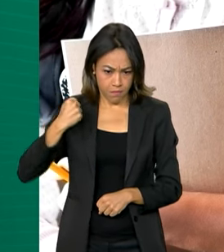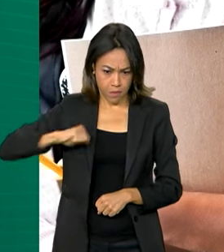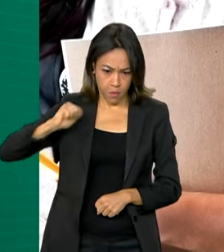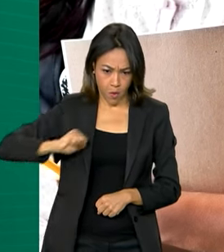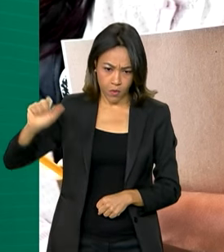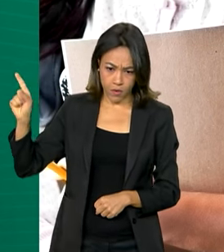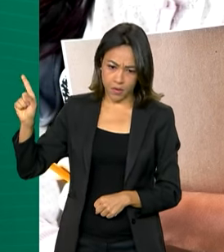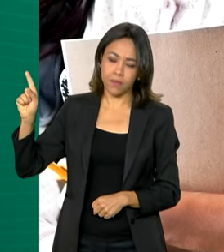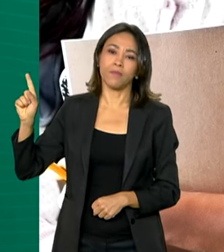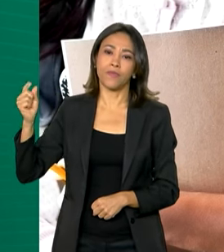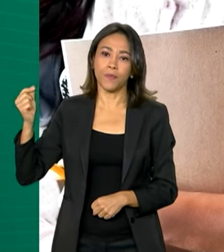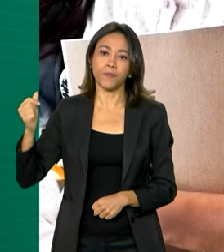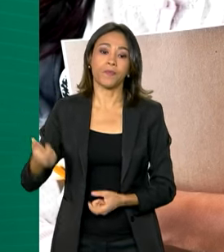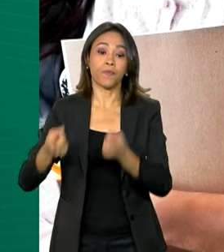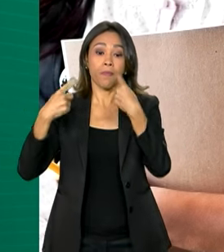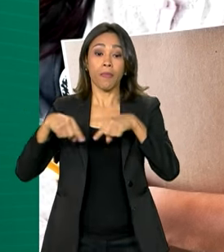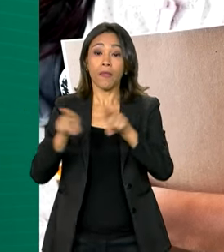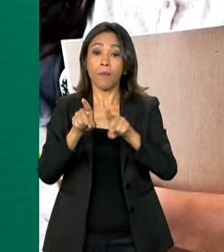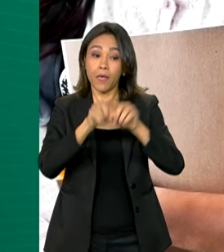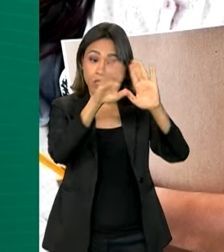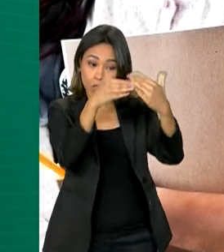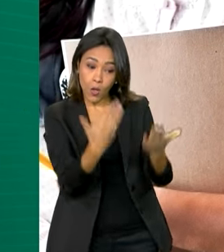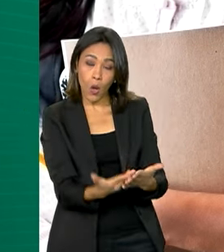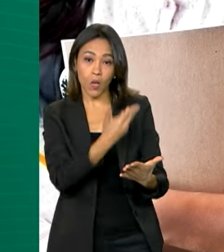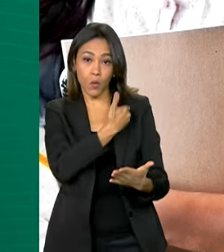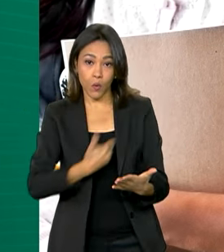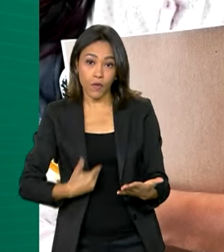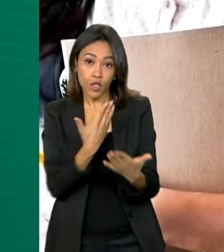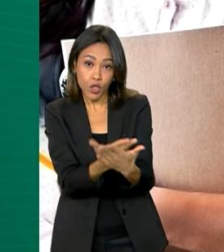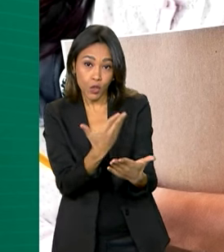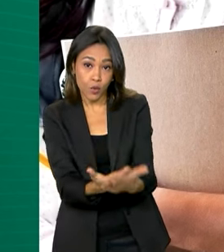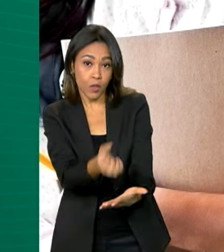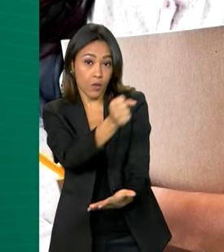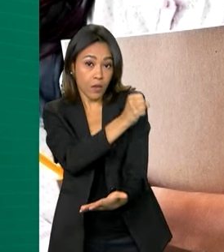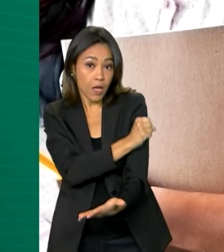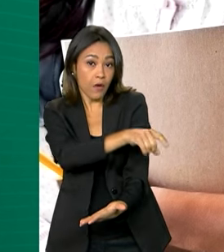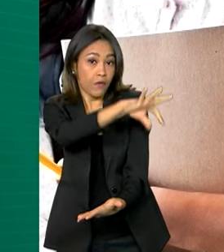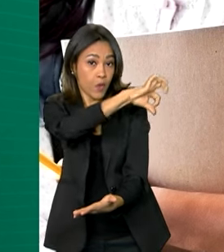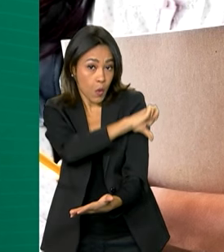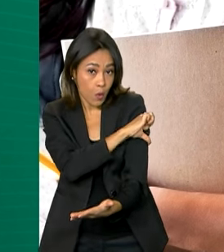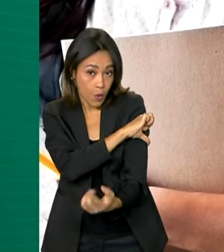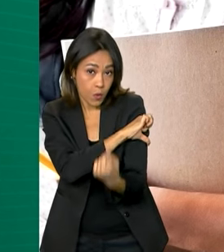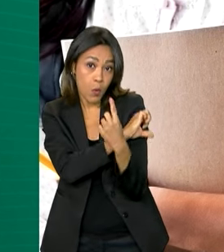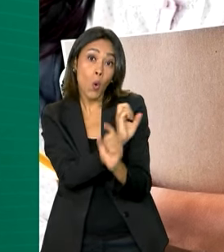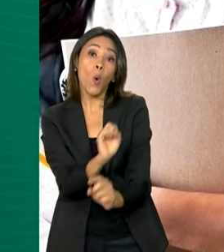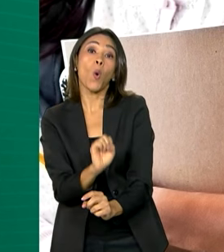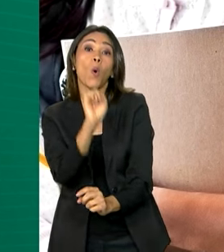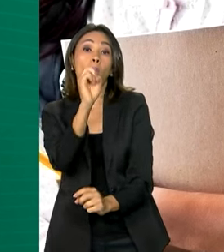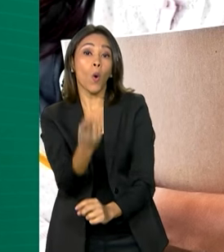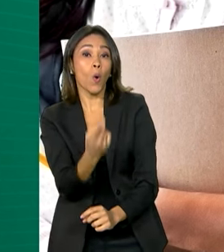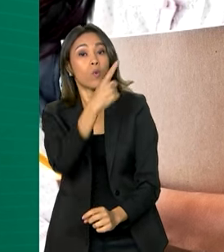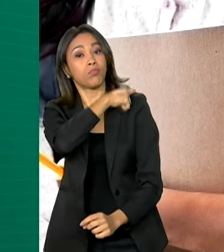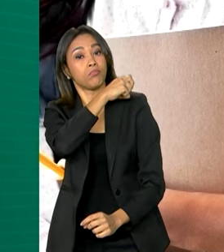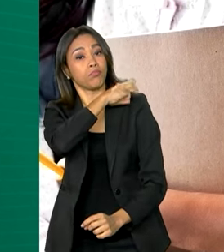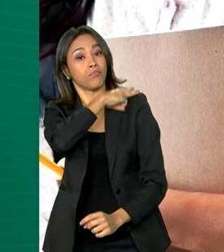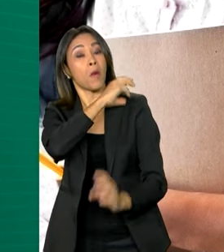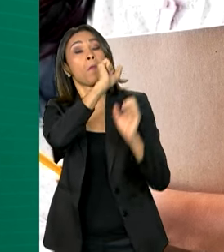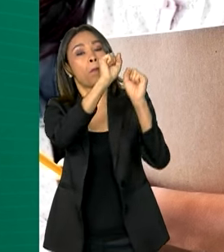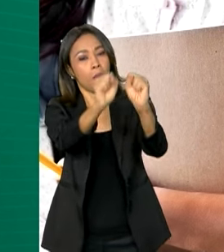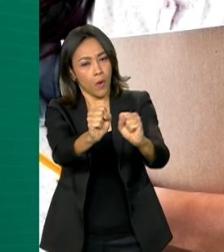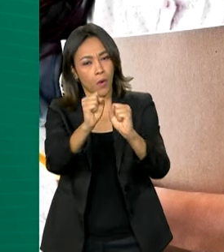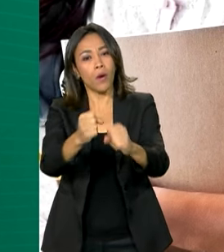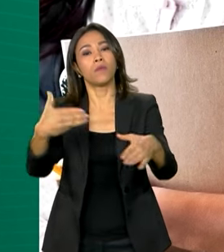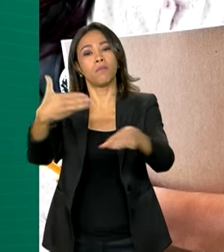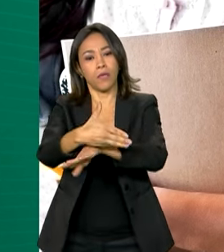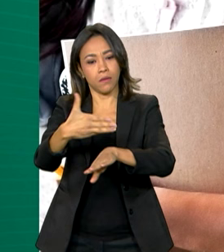Estudantes de escolas públicas matriculadas no 8º e 9º ano do ensino fundamental ou no ensino médio, também podem